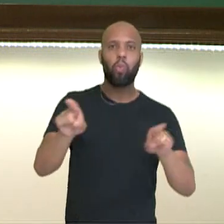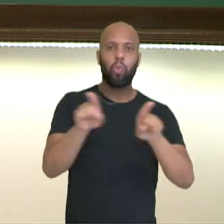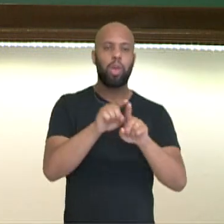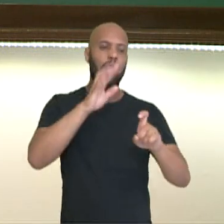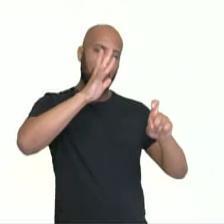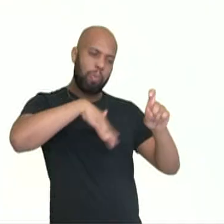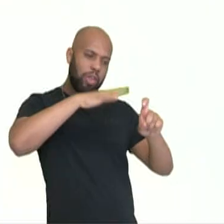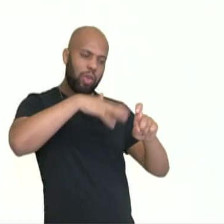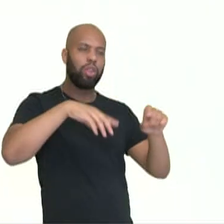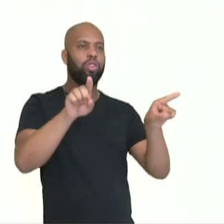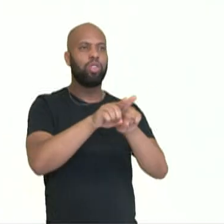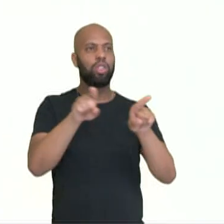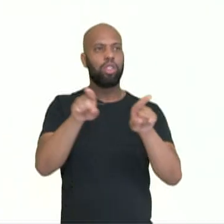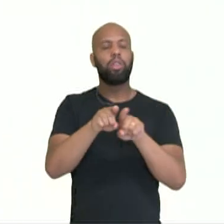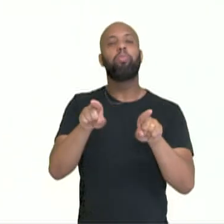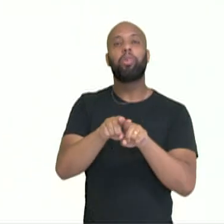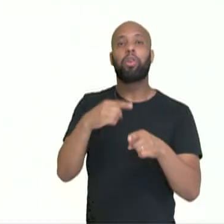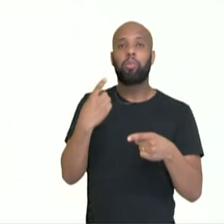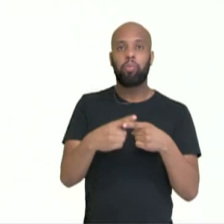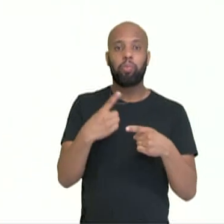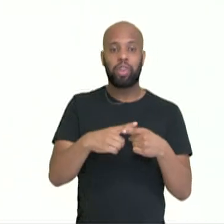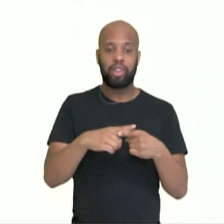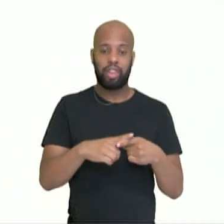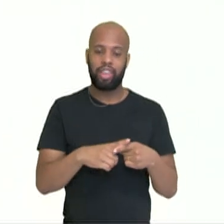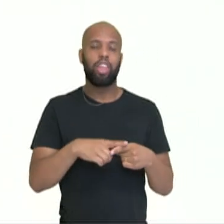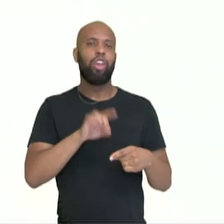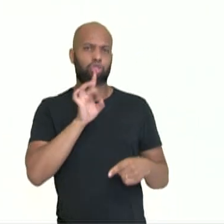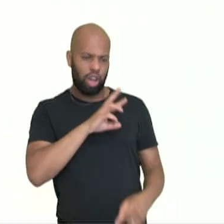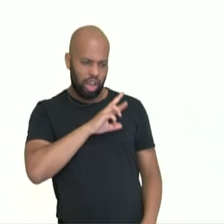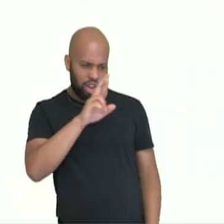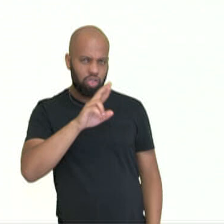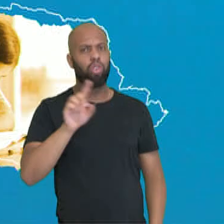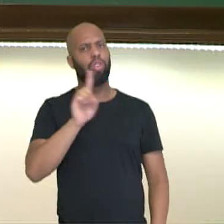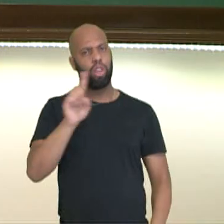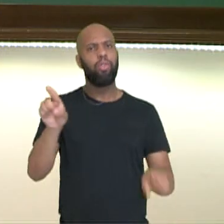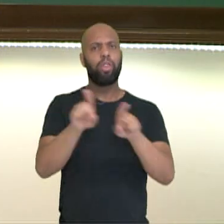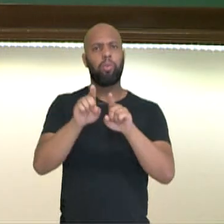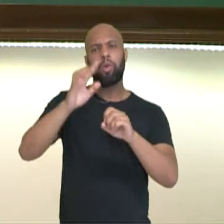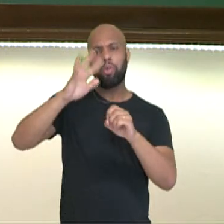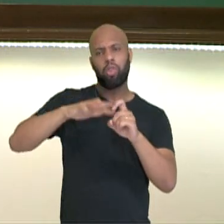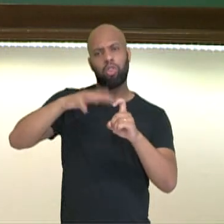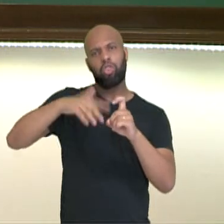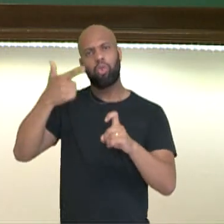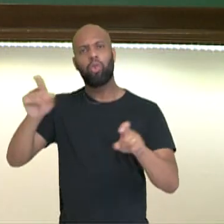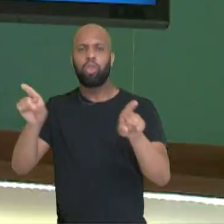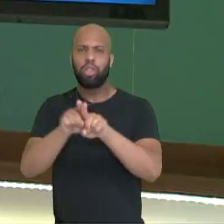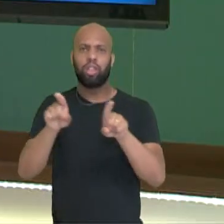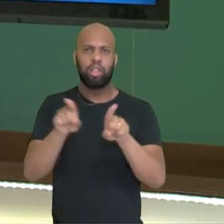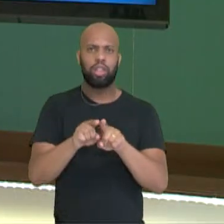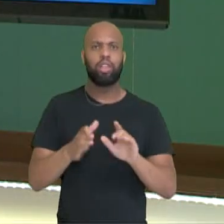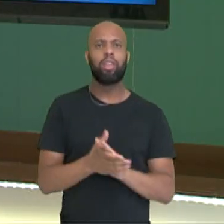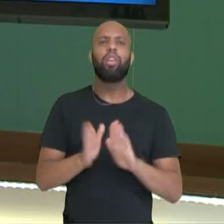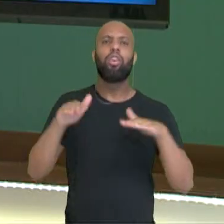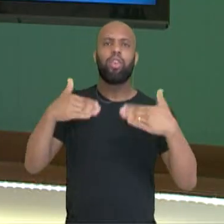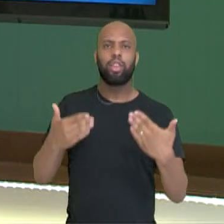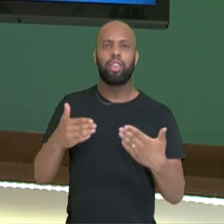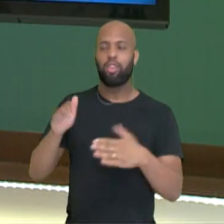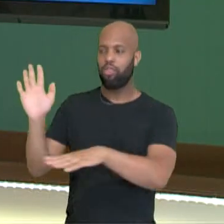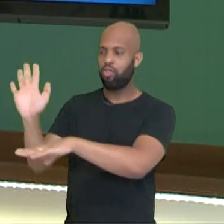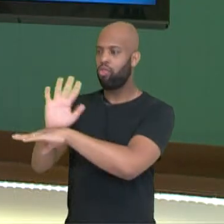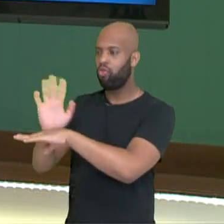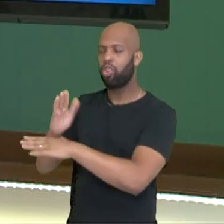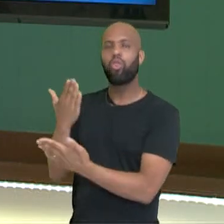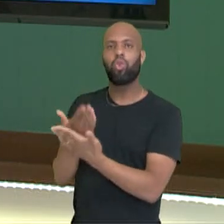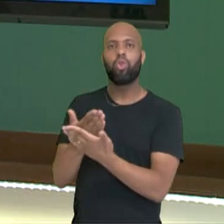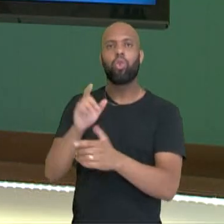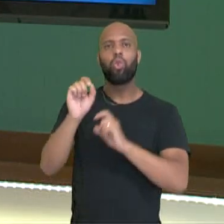aqui, então eles também saem do jogo religioso e trazem a mitologia de outros tempos. Ok? Gente, nesse vídeo